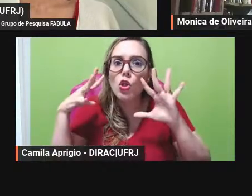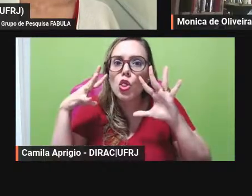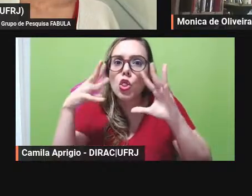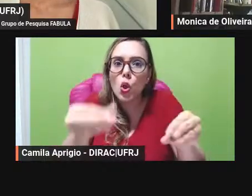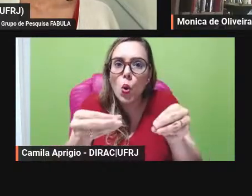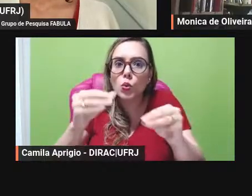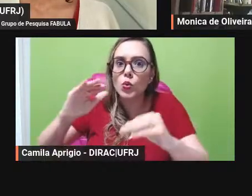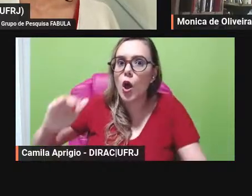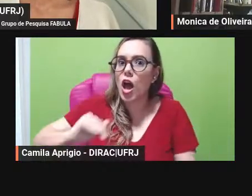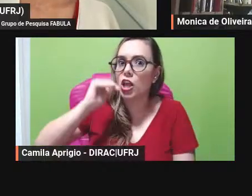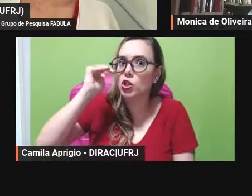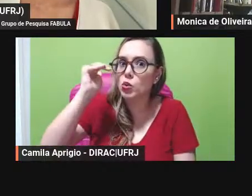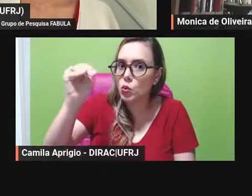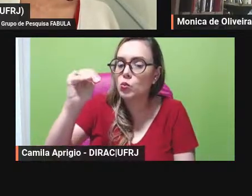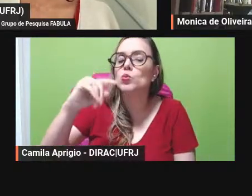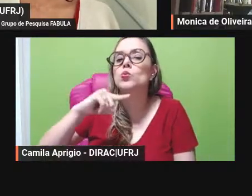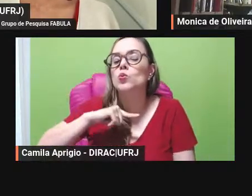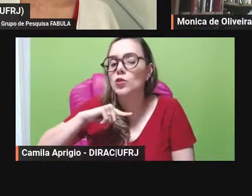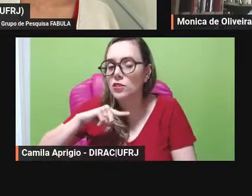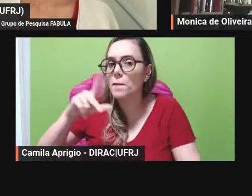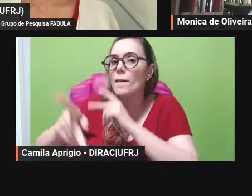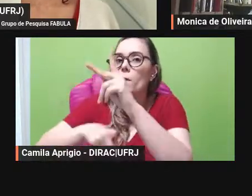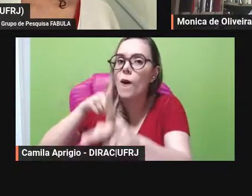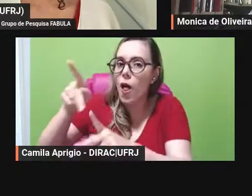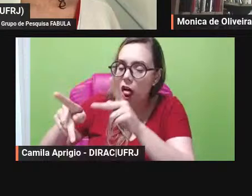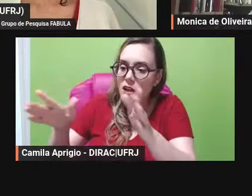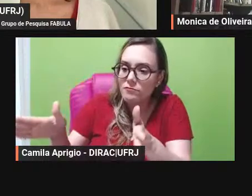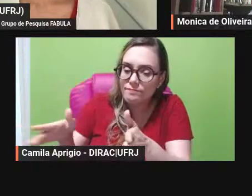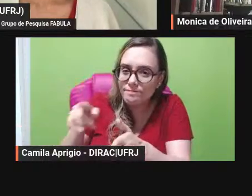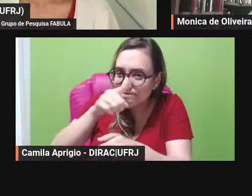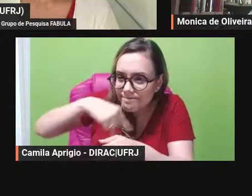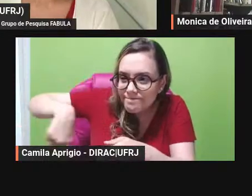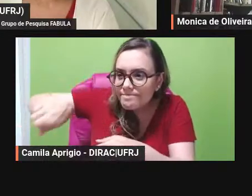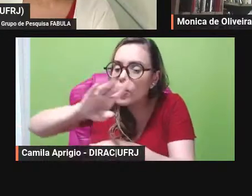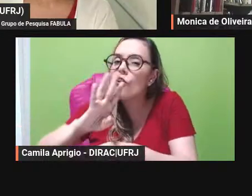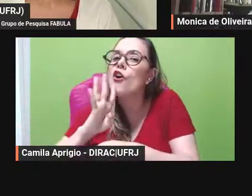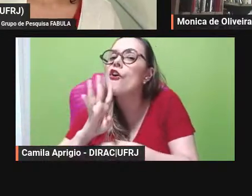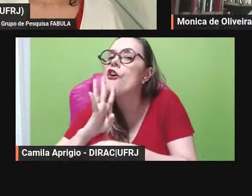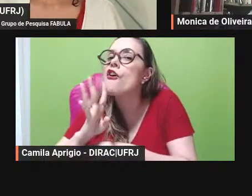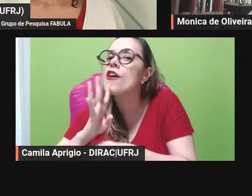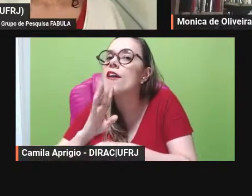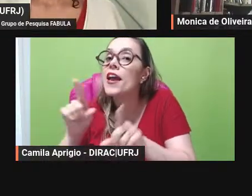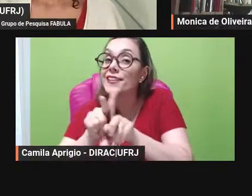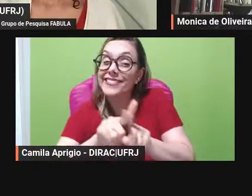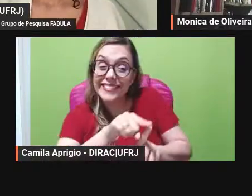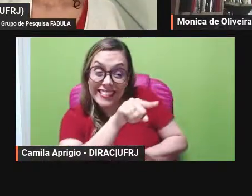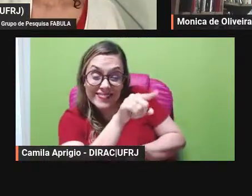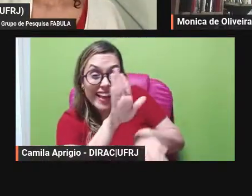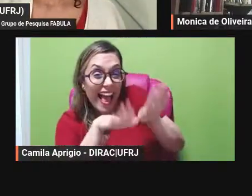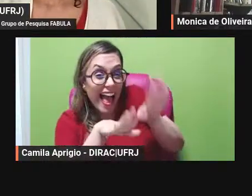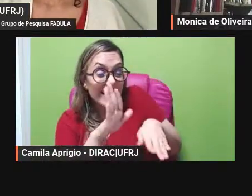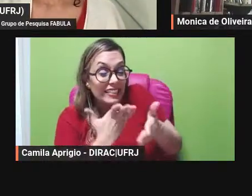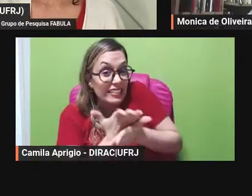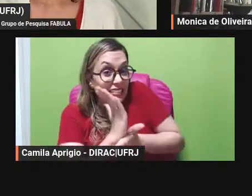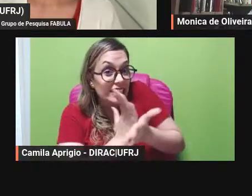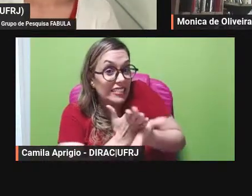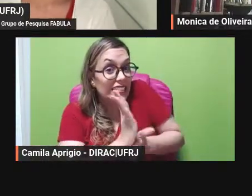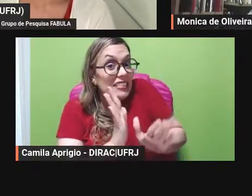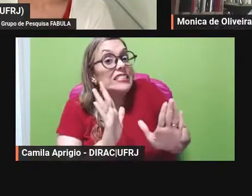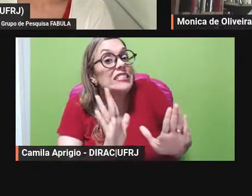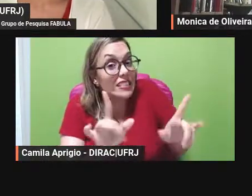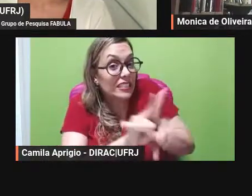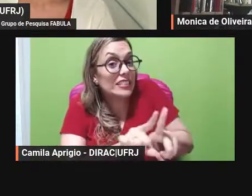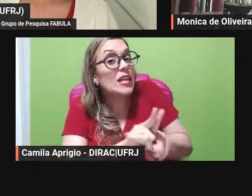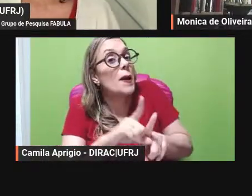populares e as fábulas com temas inconvenientes também então é importante essa observação